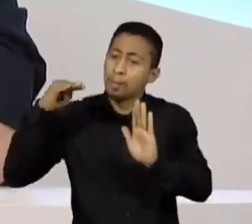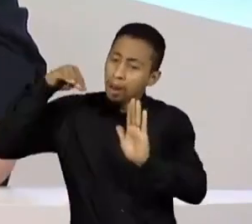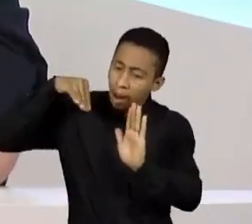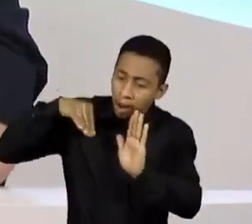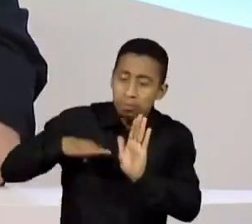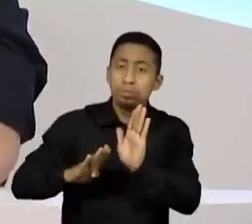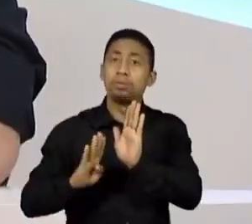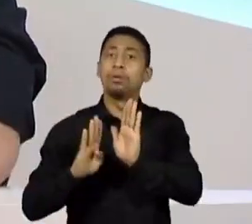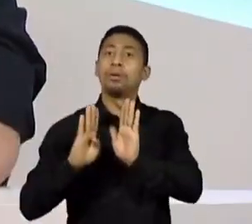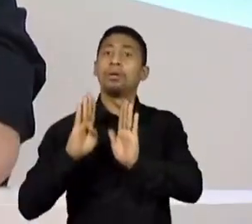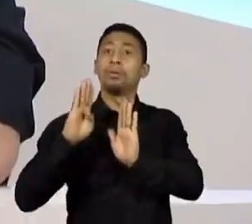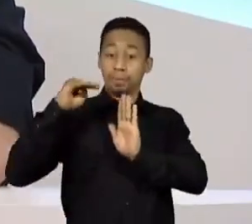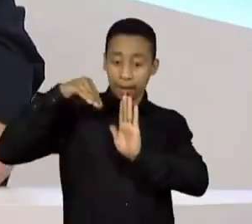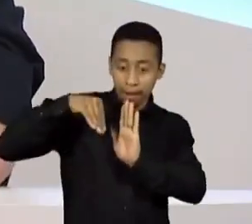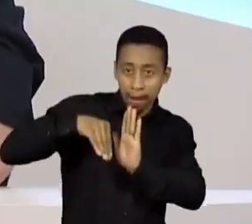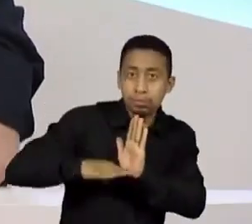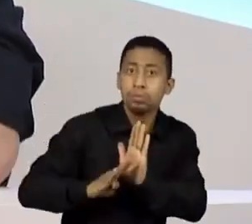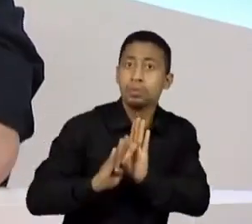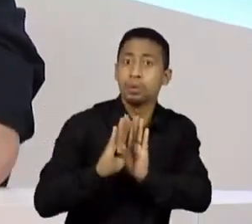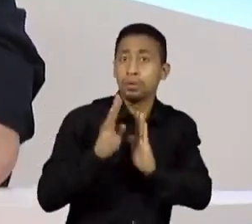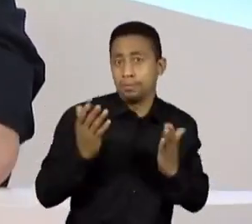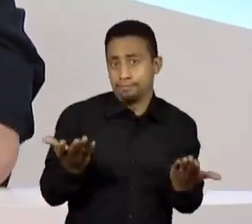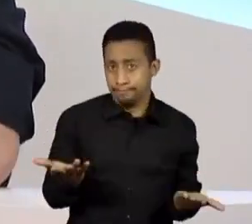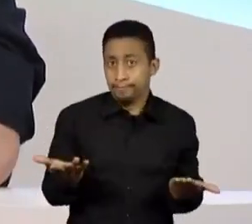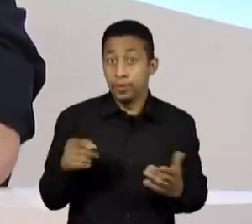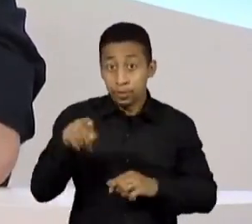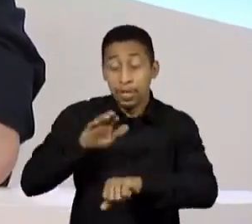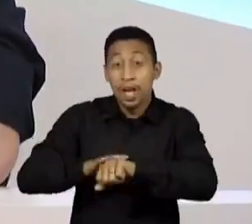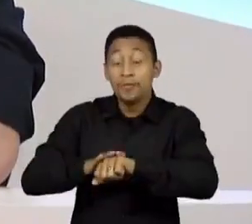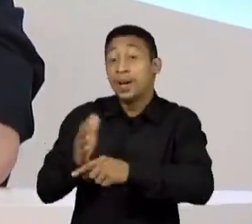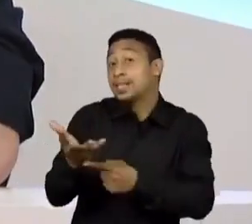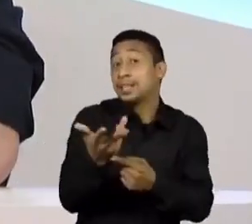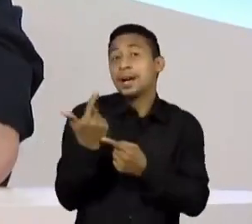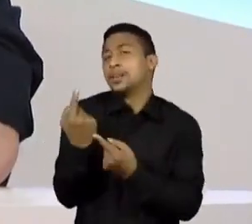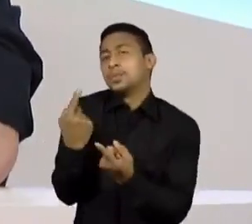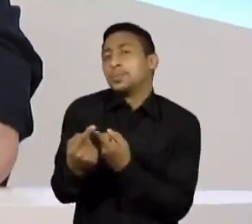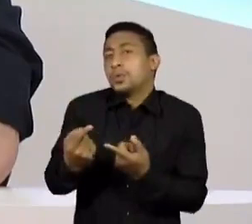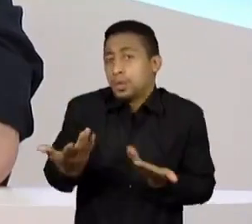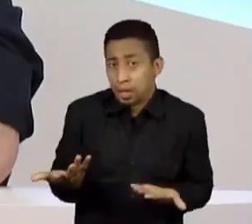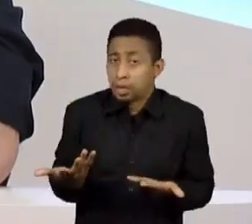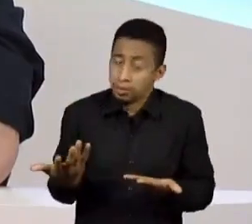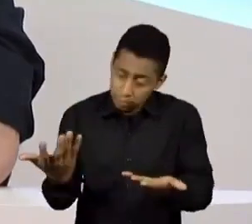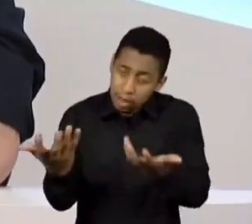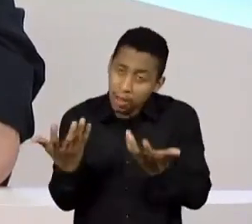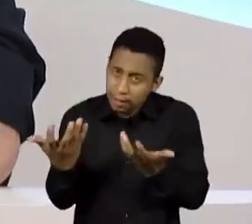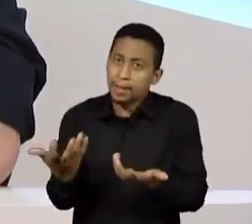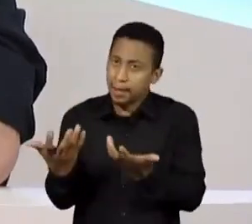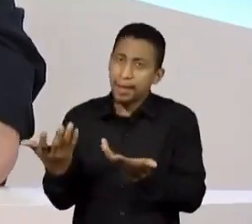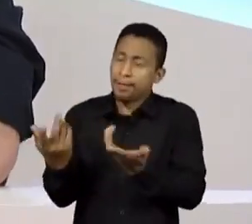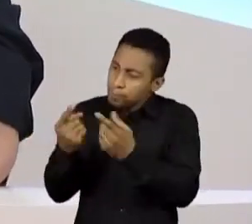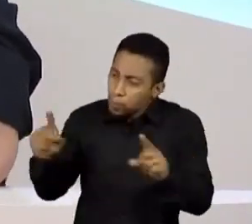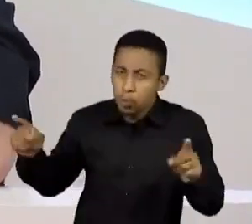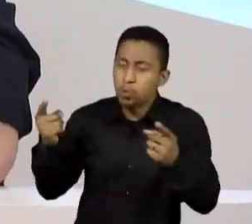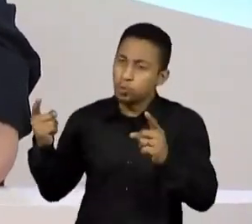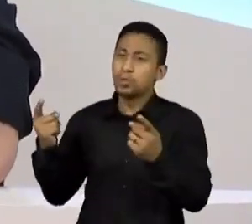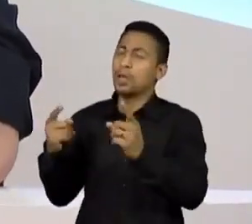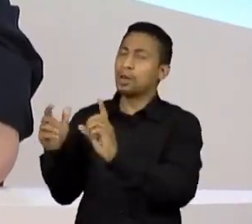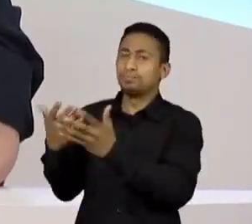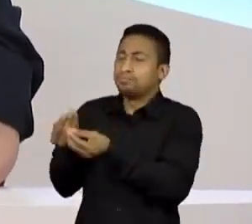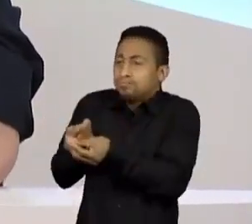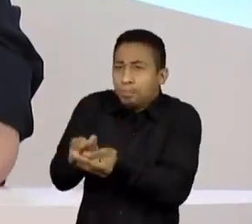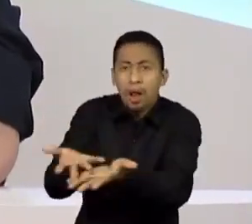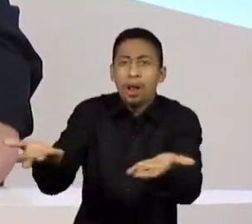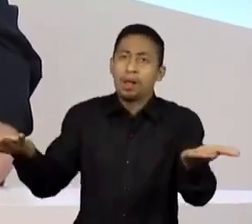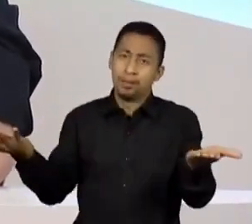novamente, enfim. Como você faz arte e a indústria do disco trata a arte como um produto que tem que ser rentável? Então, como é que ao